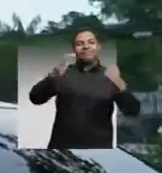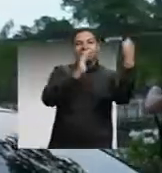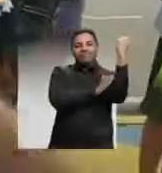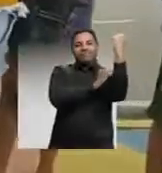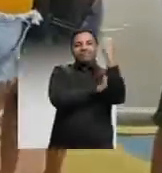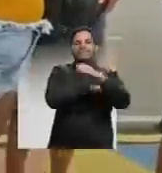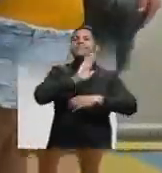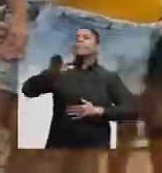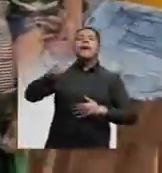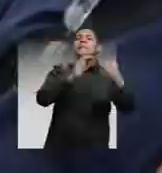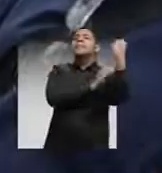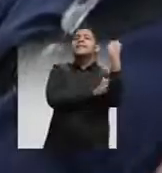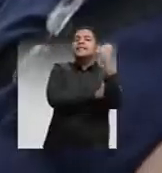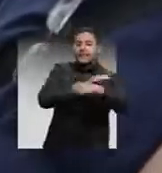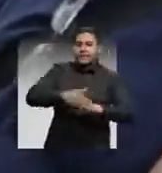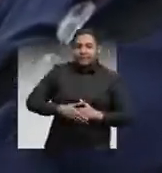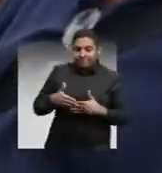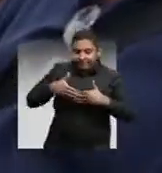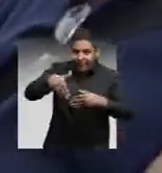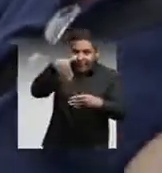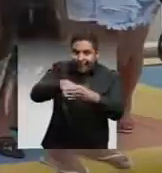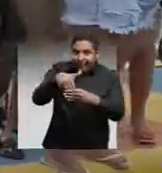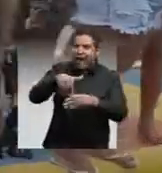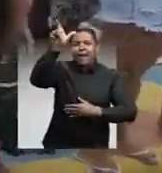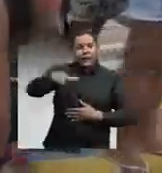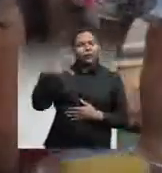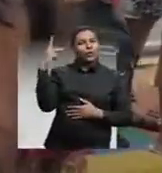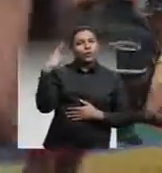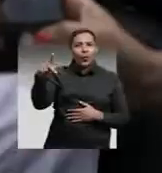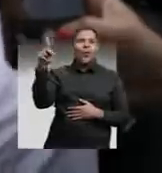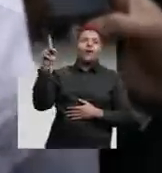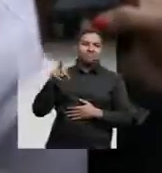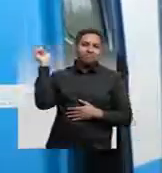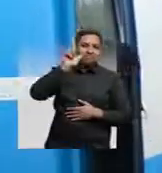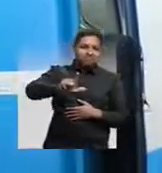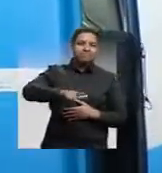E aí, Amazonino? Nesta eleição é você, hein?